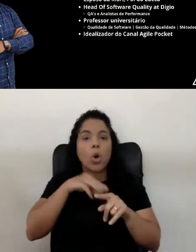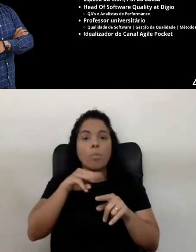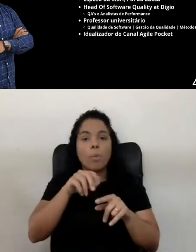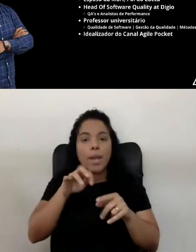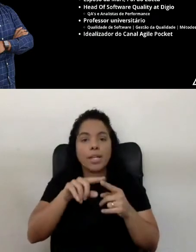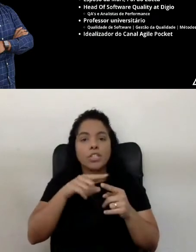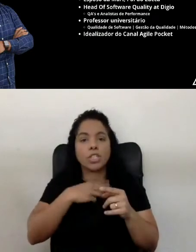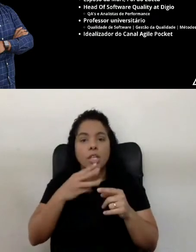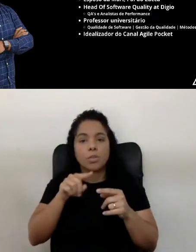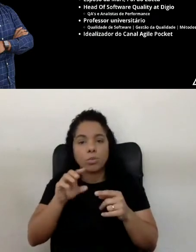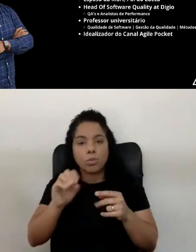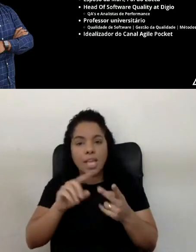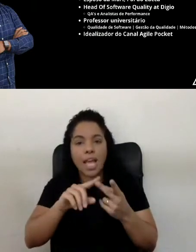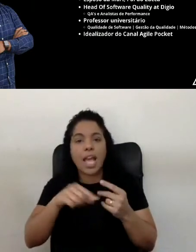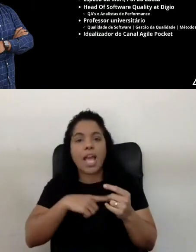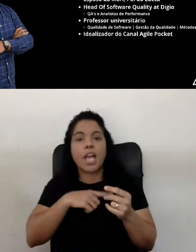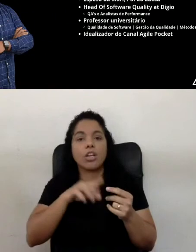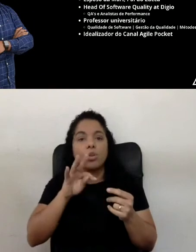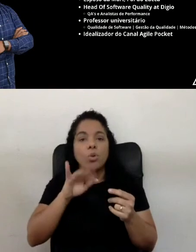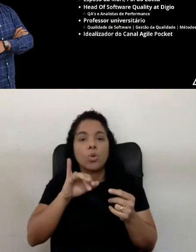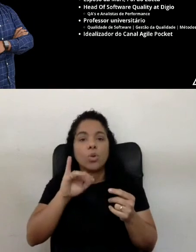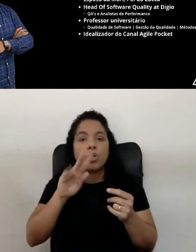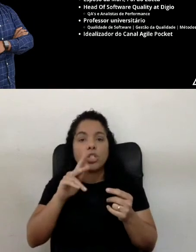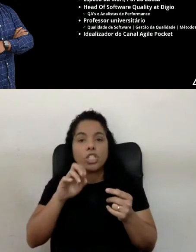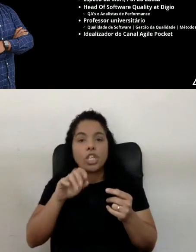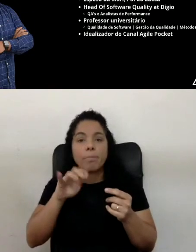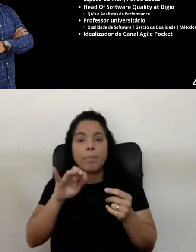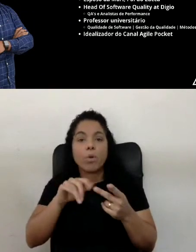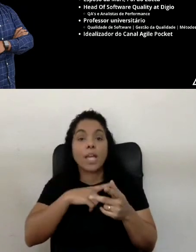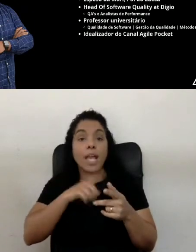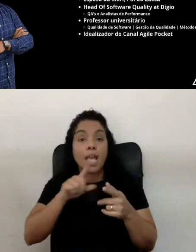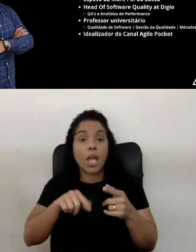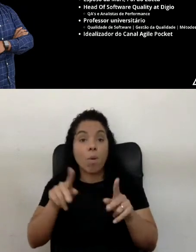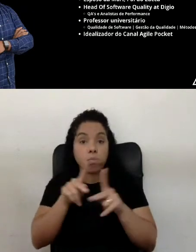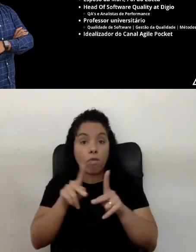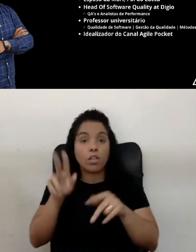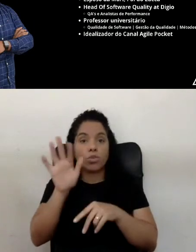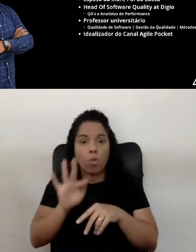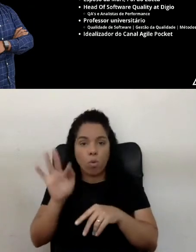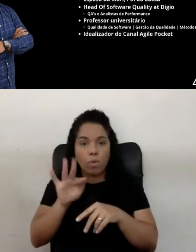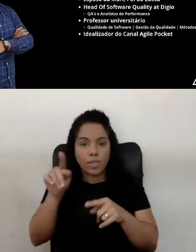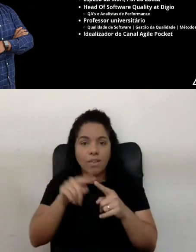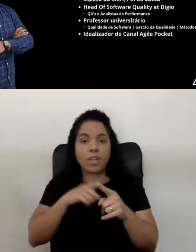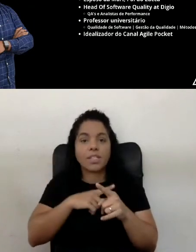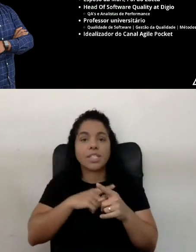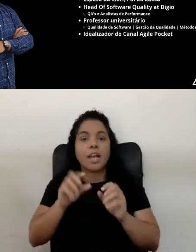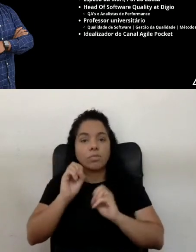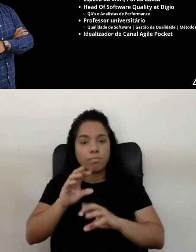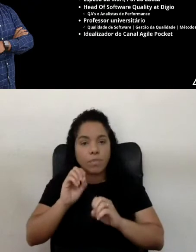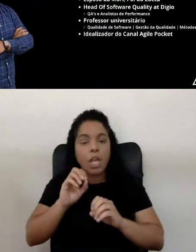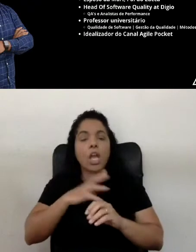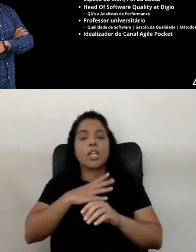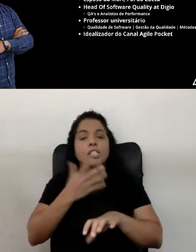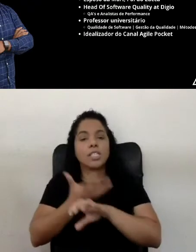como o Team Building. E sou professor universitário na faculdade Impacta, leciono qualidade de software, gestão da qualidade,